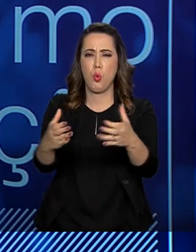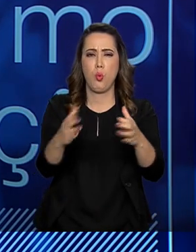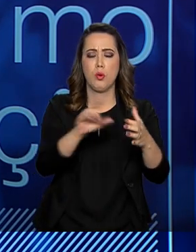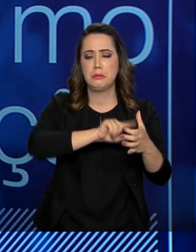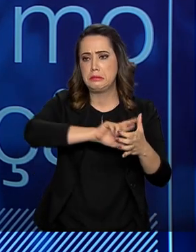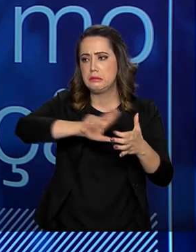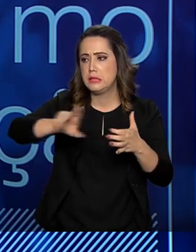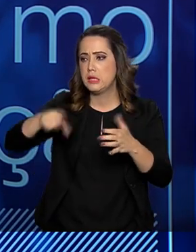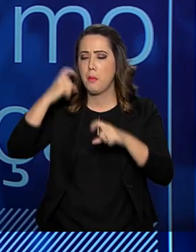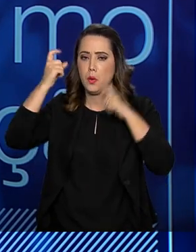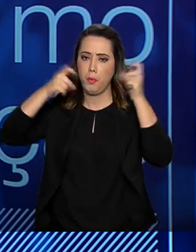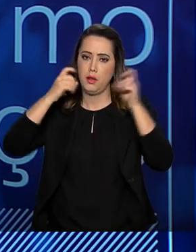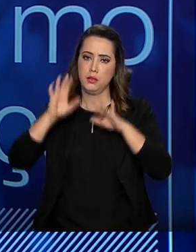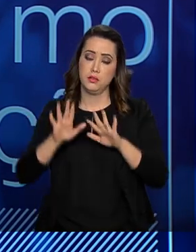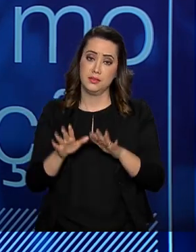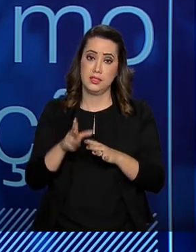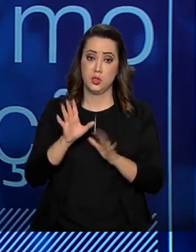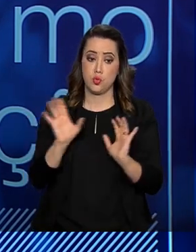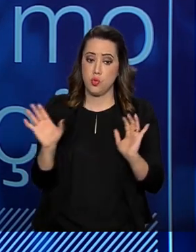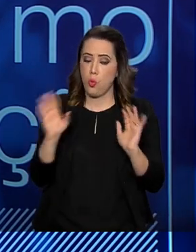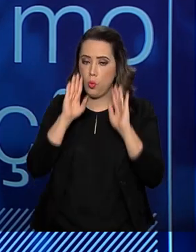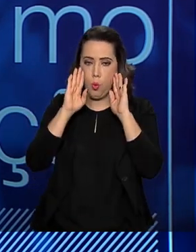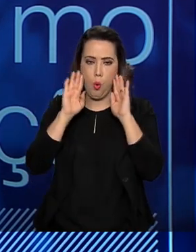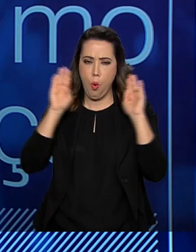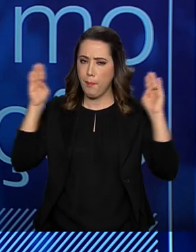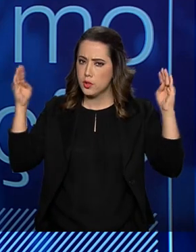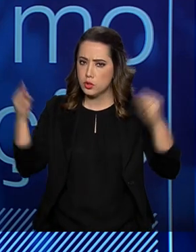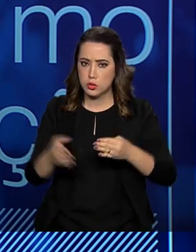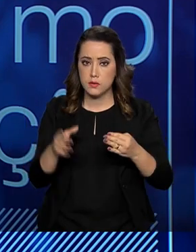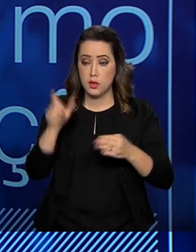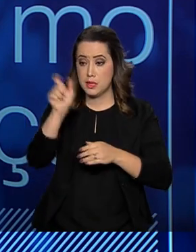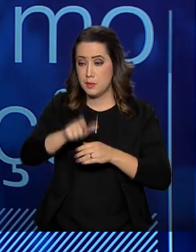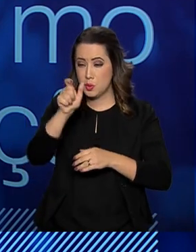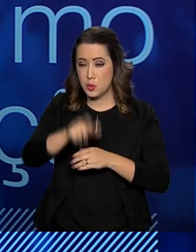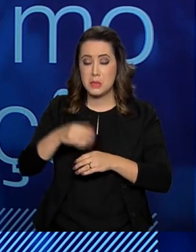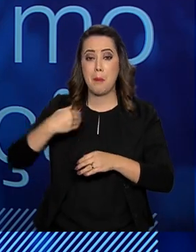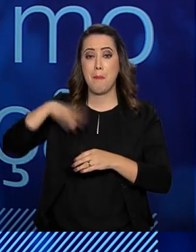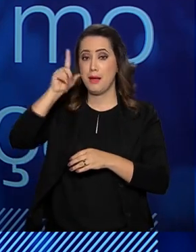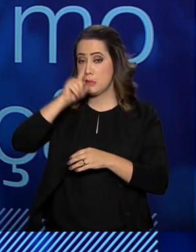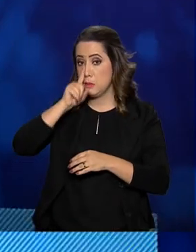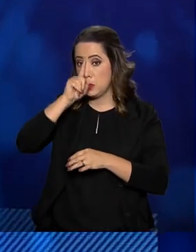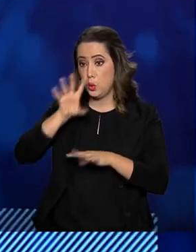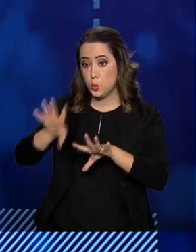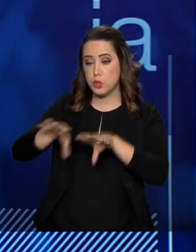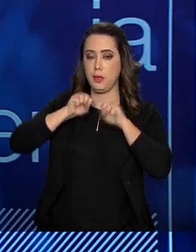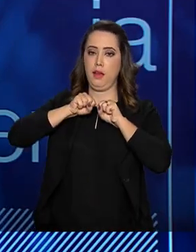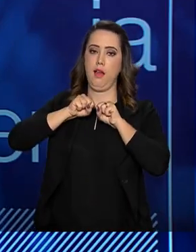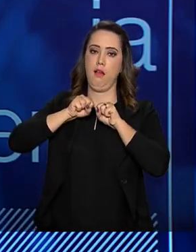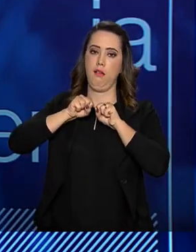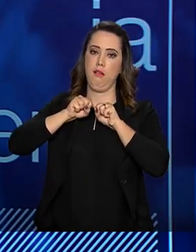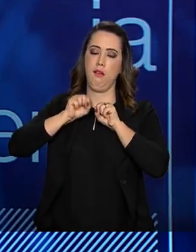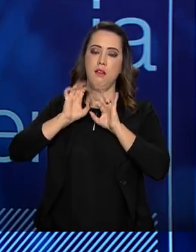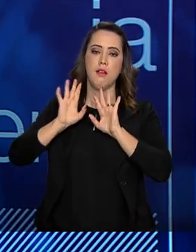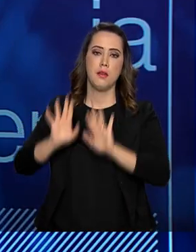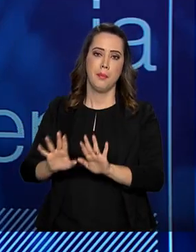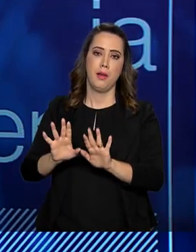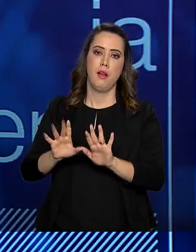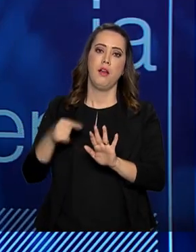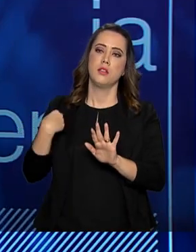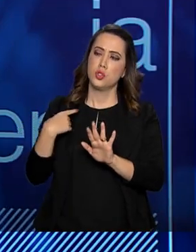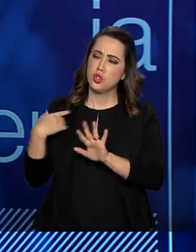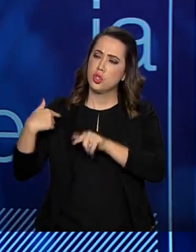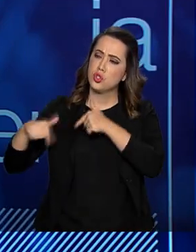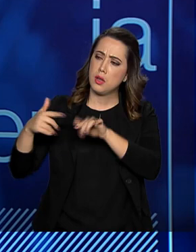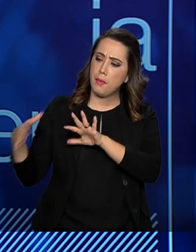pessoas mais vulneráveis, que a gente está trabalhando, tem várias iniciativas com organizações não